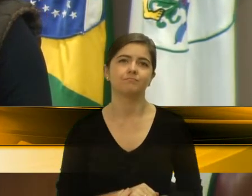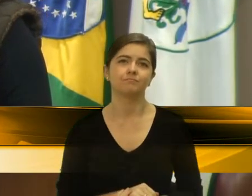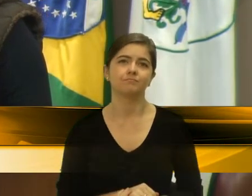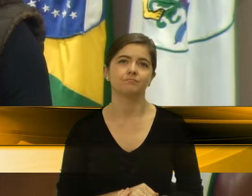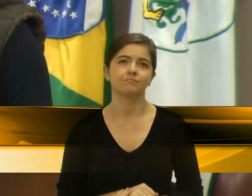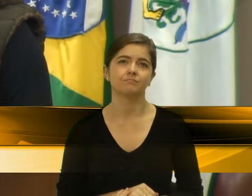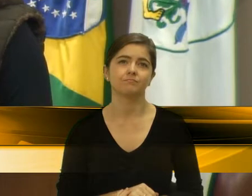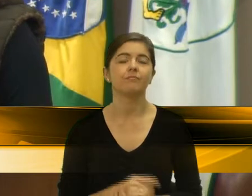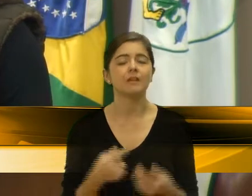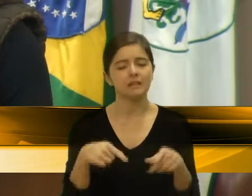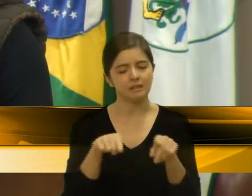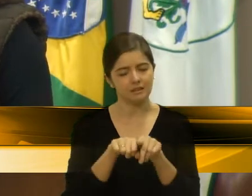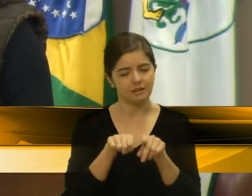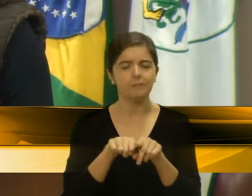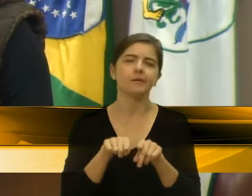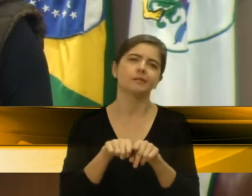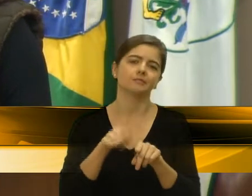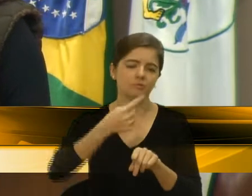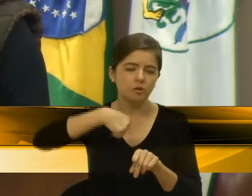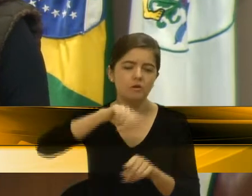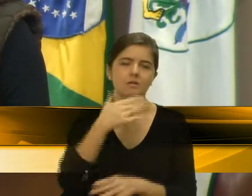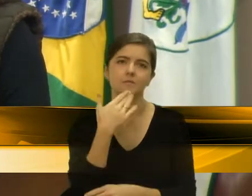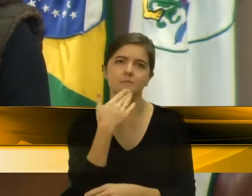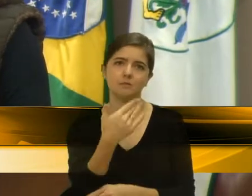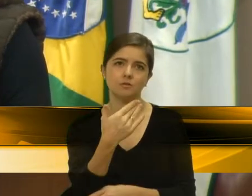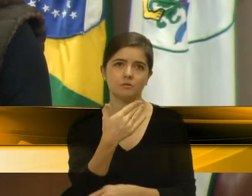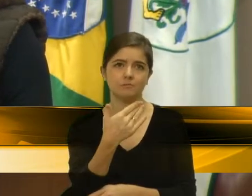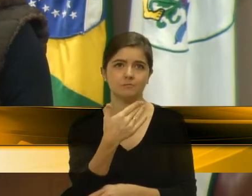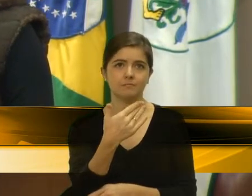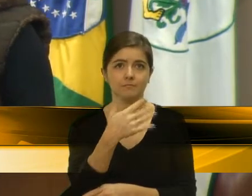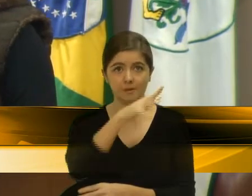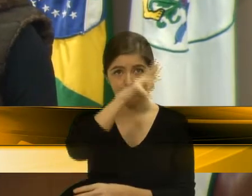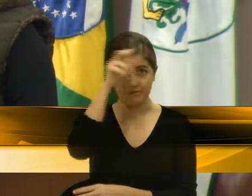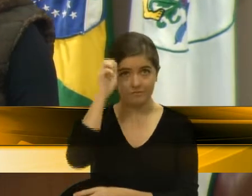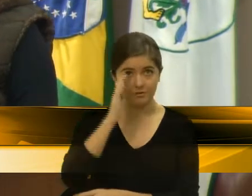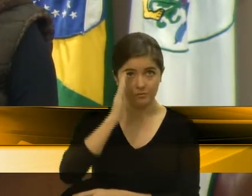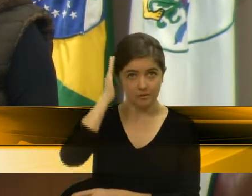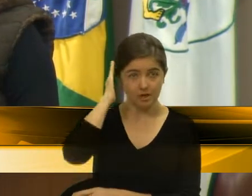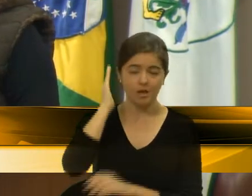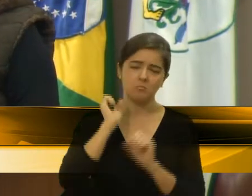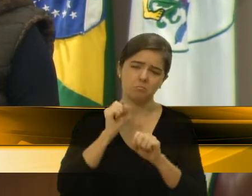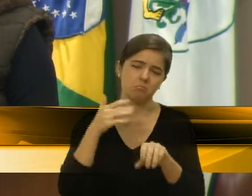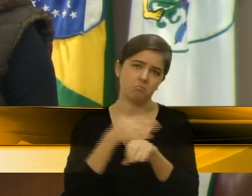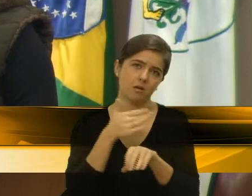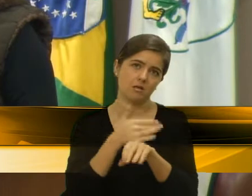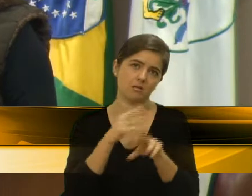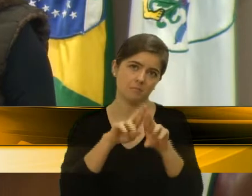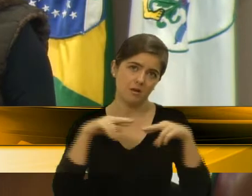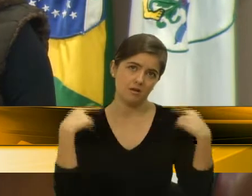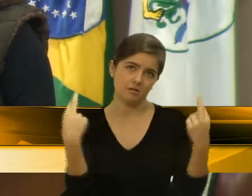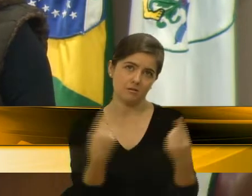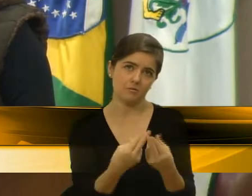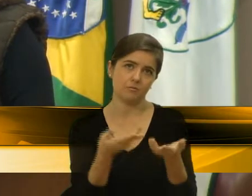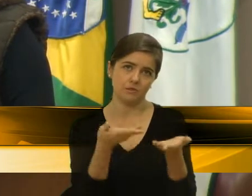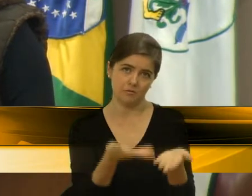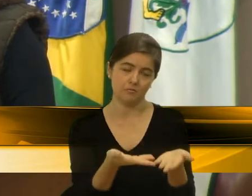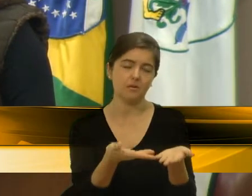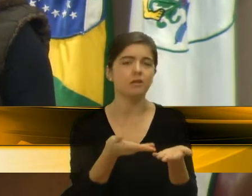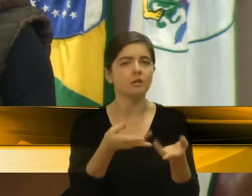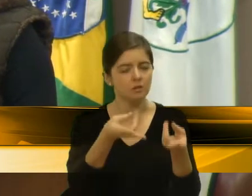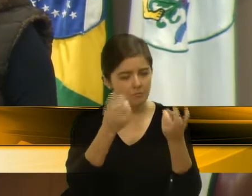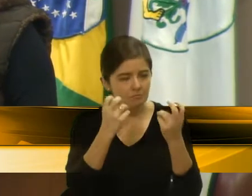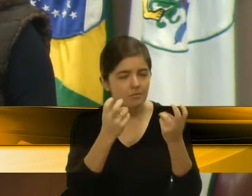E reivindicar e pedir, fazer este apelo ao nosso prefeito para que participe destes encontros. A gente entende que